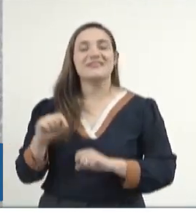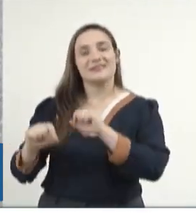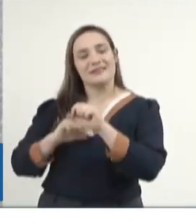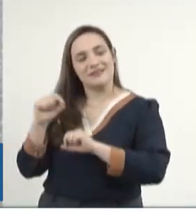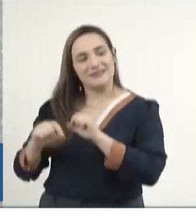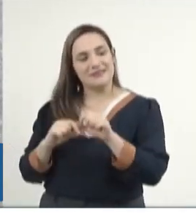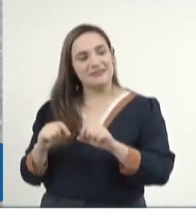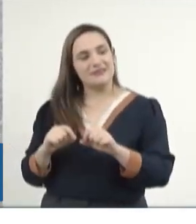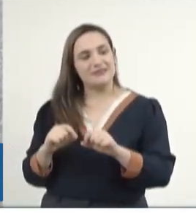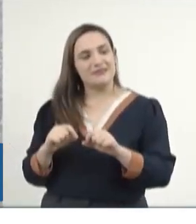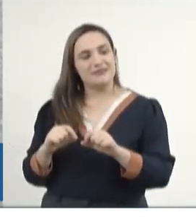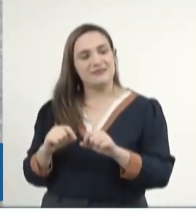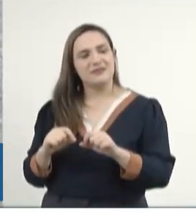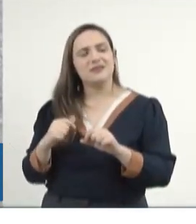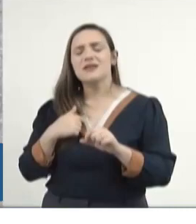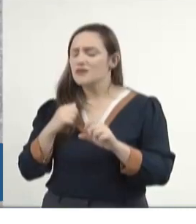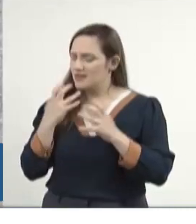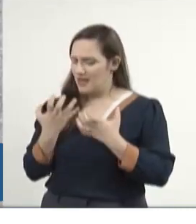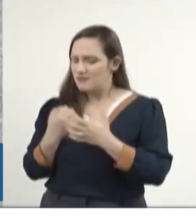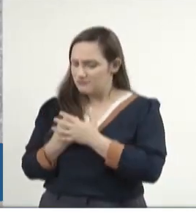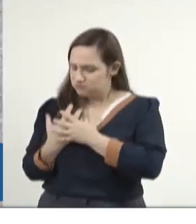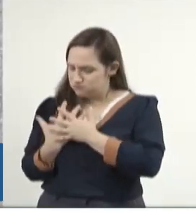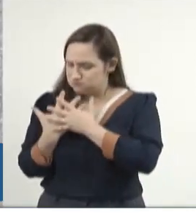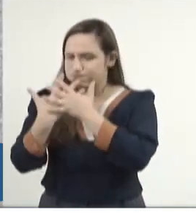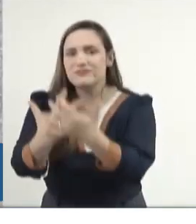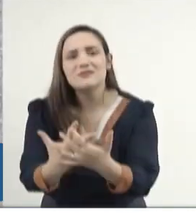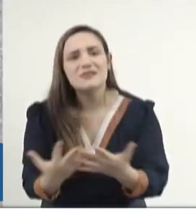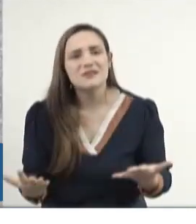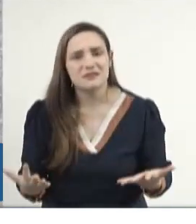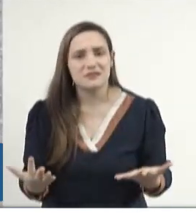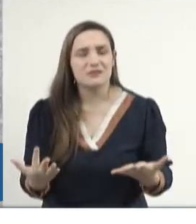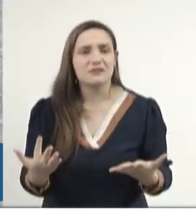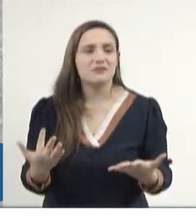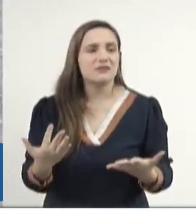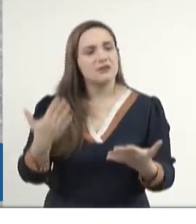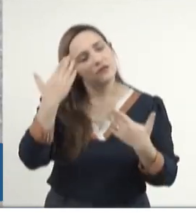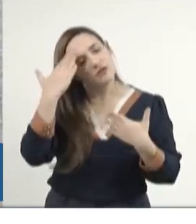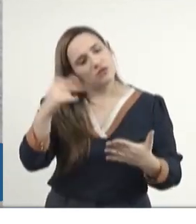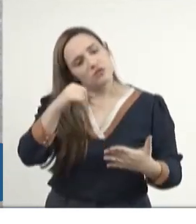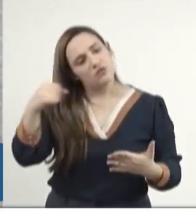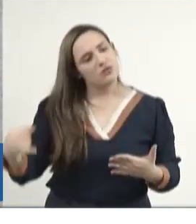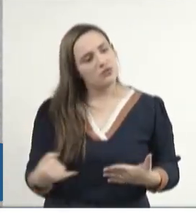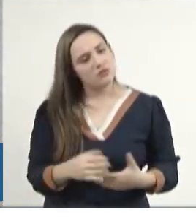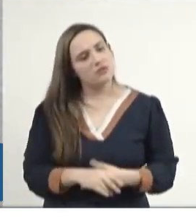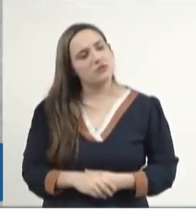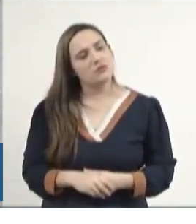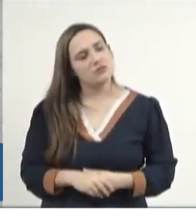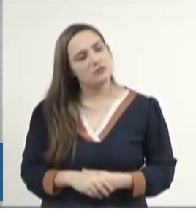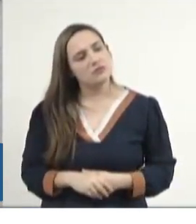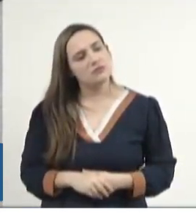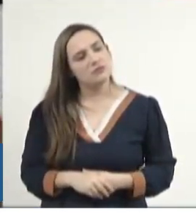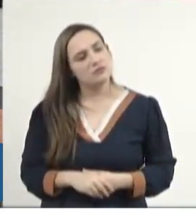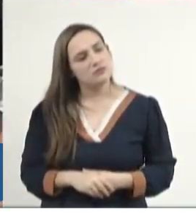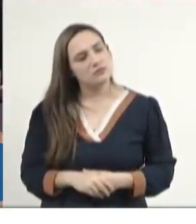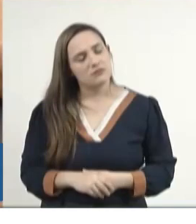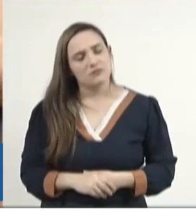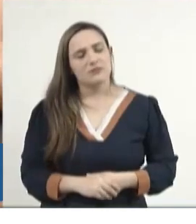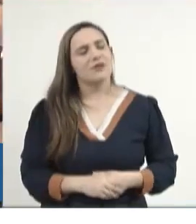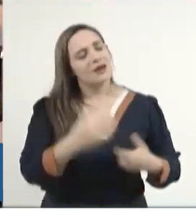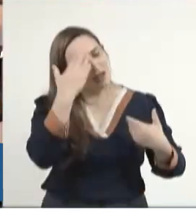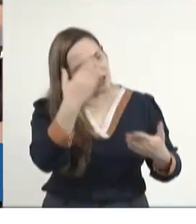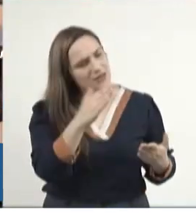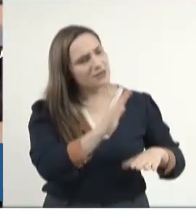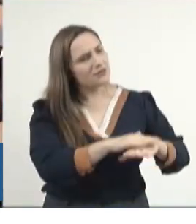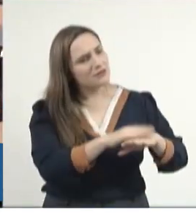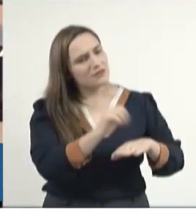essa de estar desabafando. E agradeço essa iniciativa de Anderson e